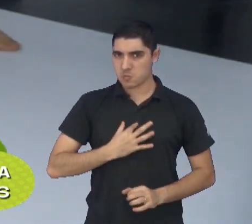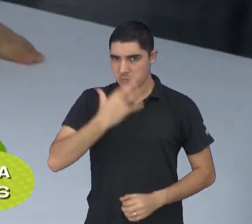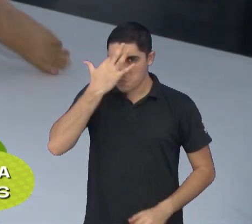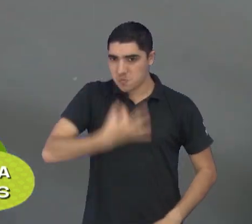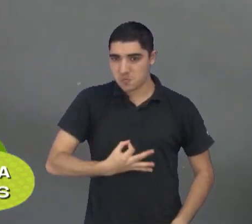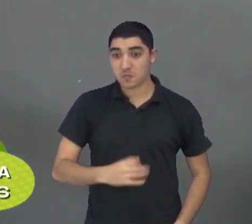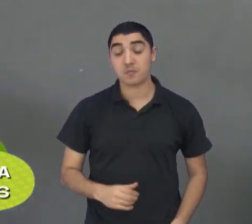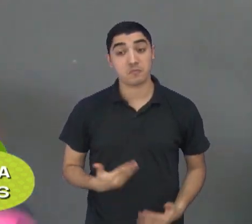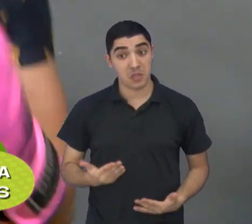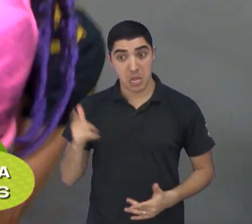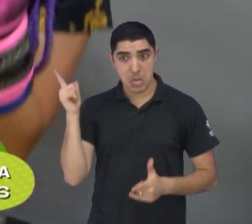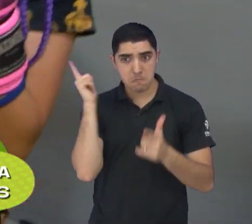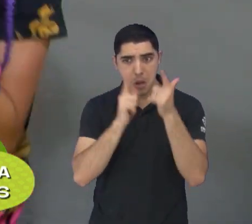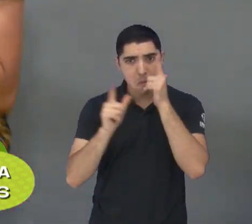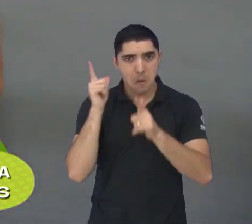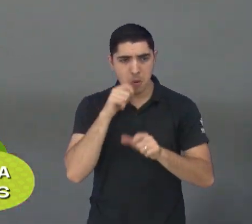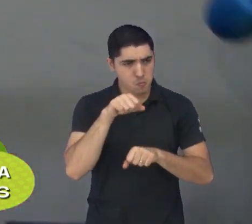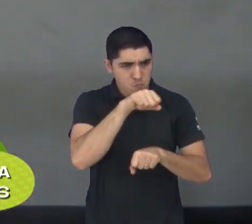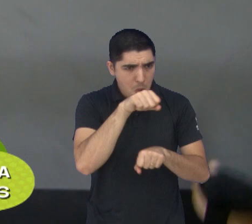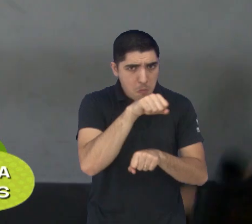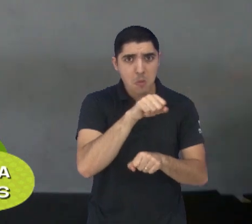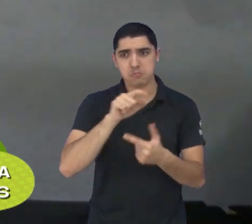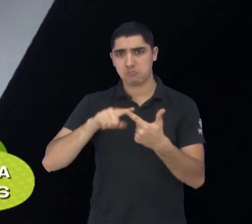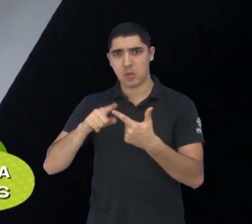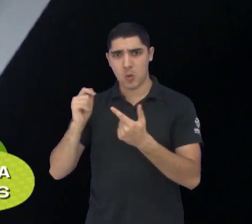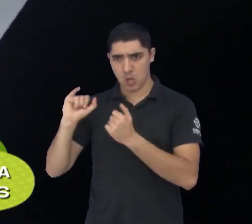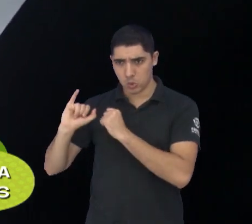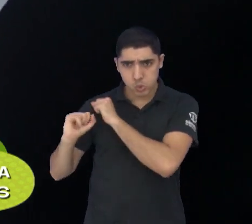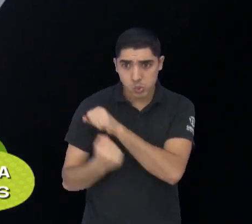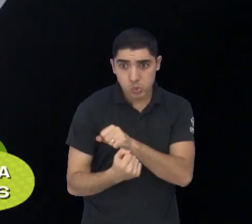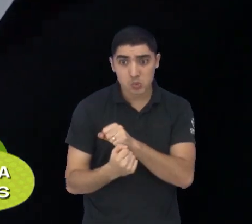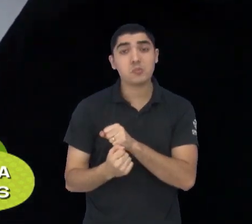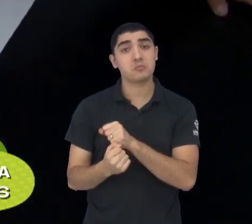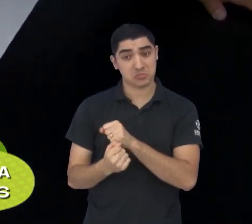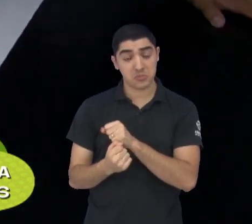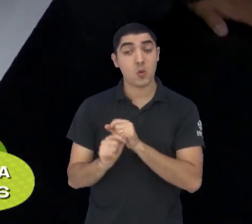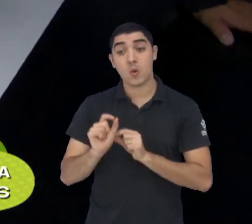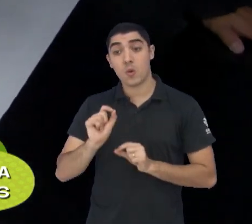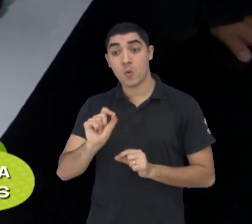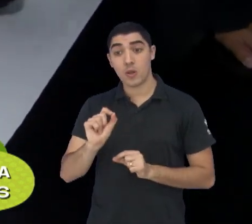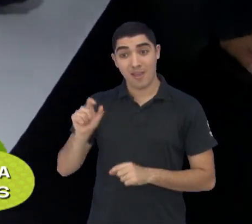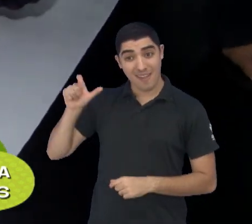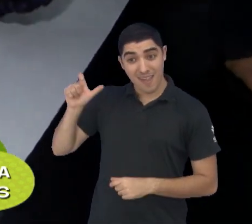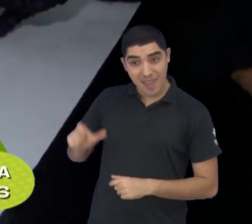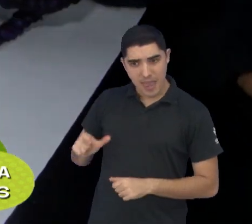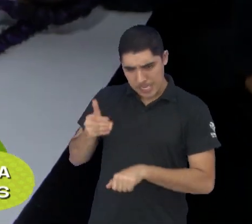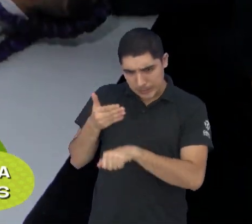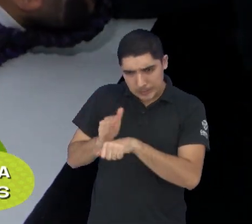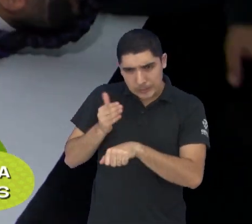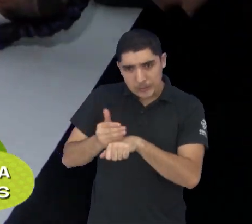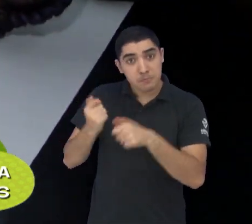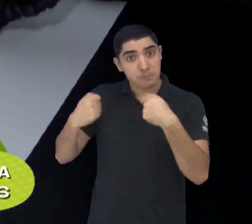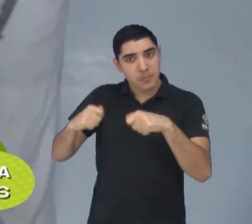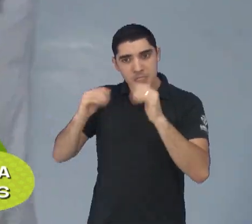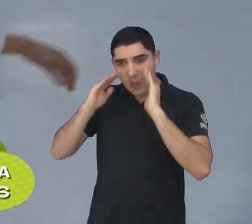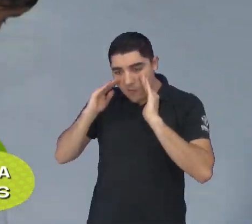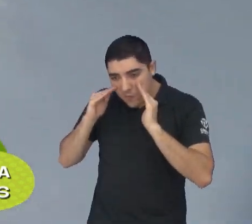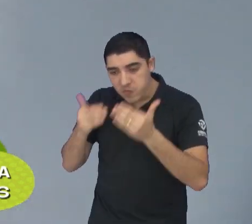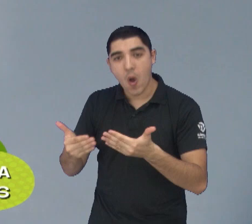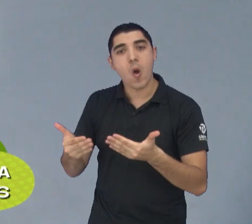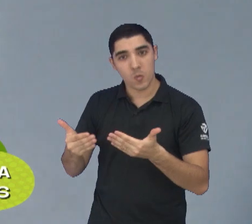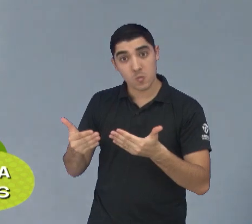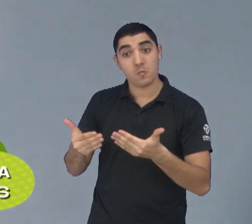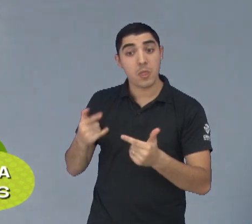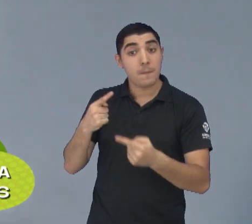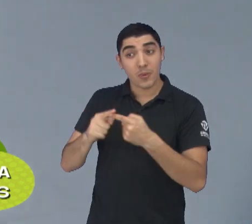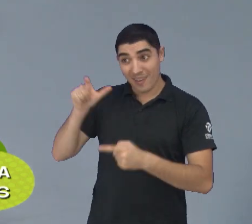conquistas, tanto no Muay Thai quanto no jiu-jitsu, fazem com que os treinamentos sejam mais focados na Marcela, para